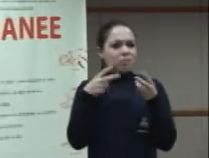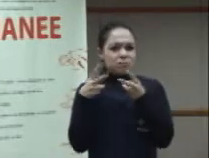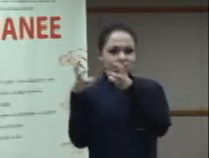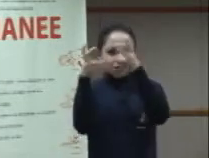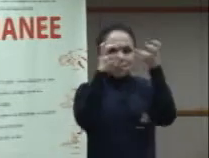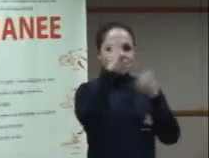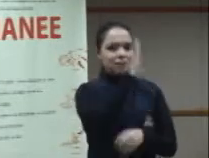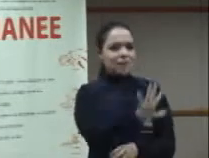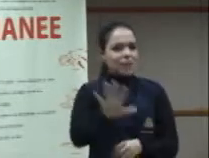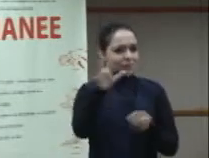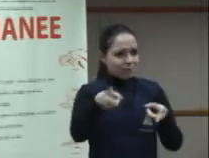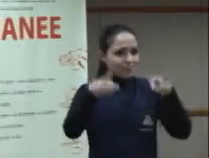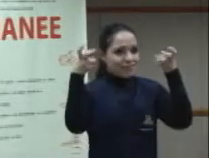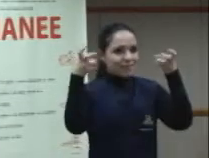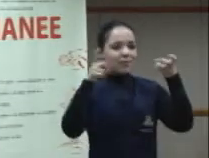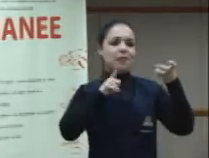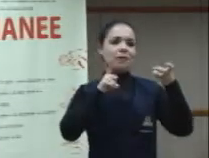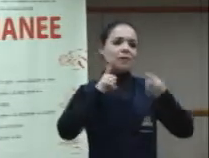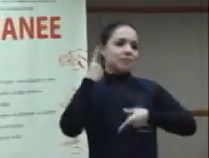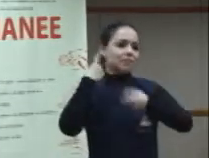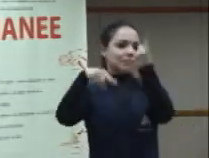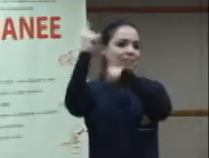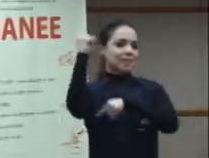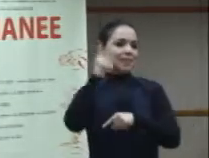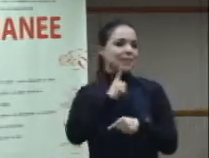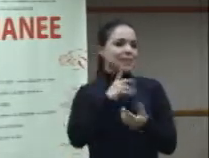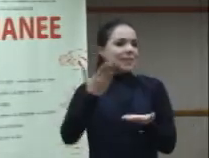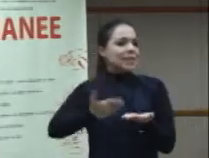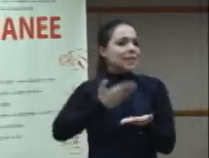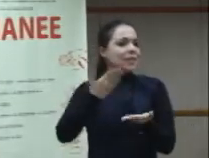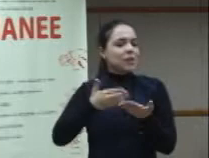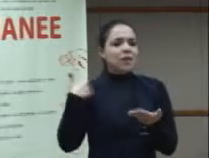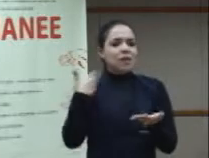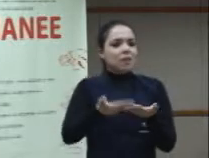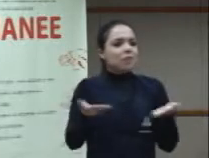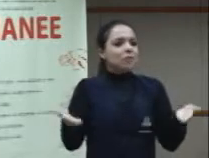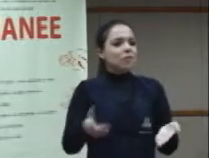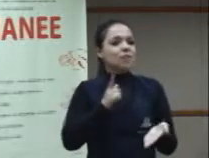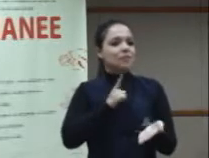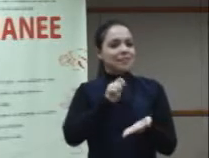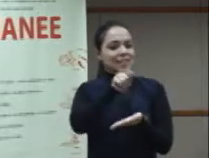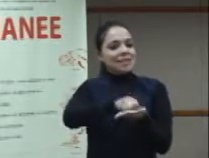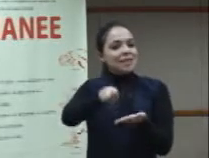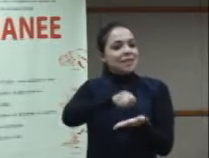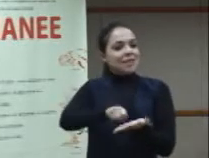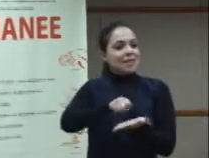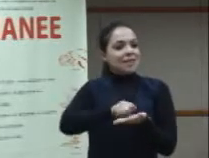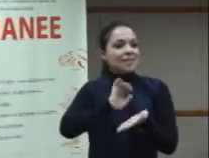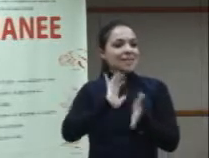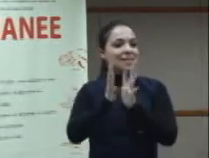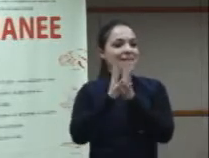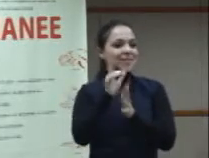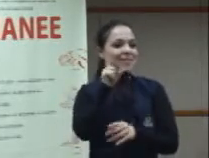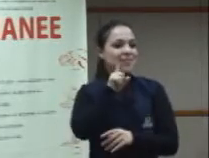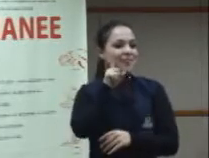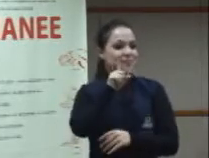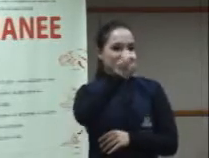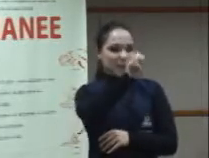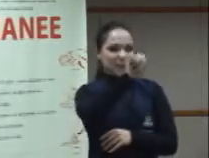está avançando nós temos muitos livros hoje que estão se valendo do Signed Writing que é a escrita